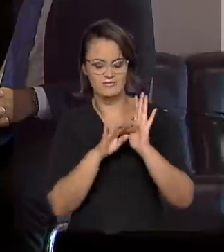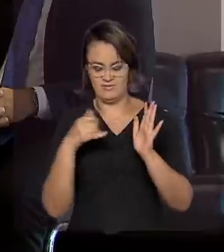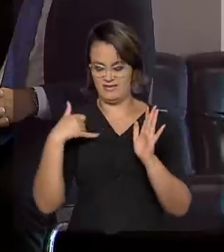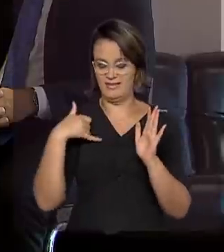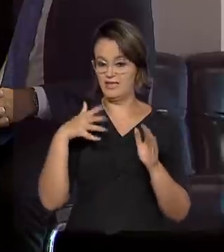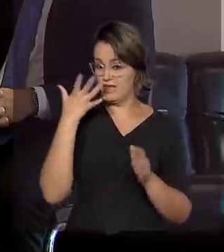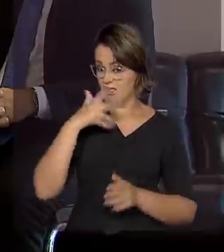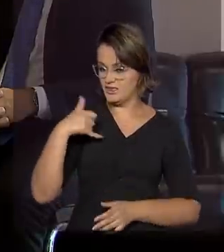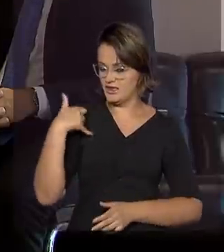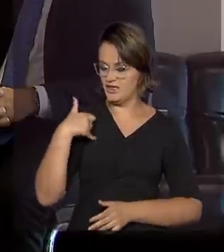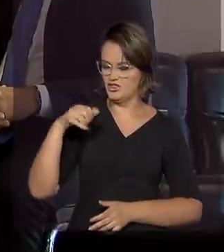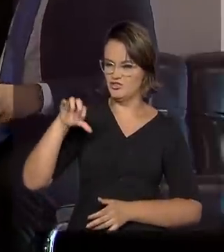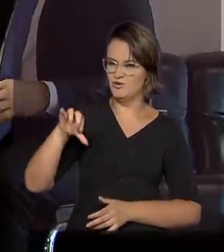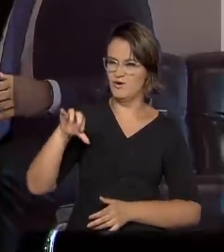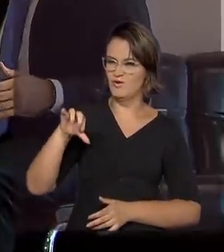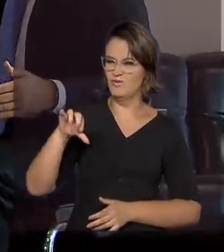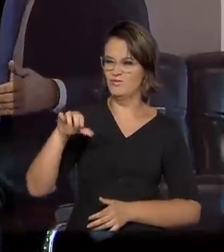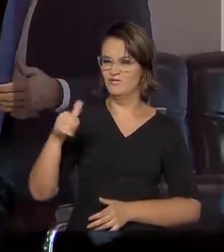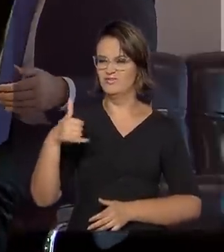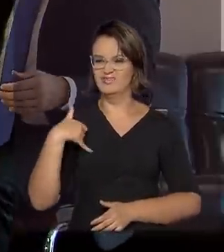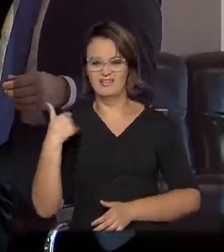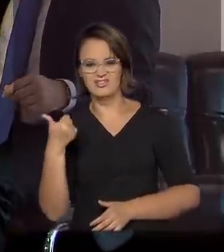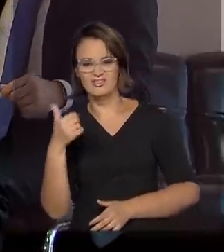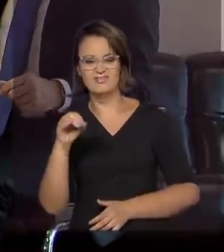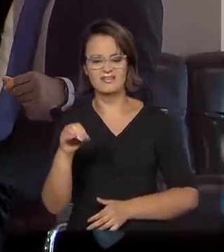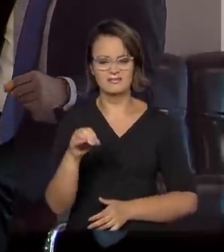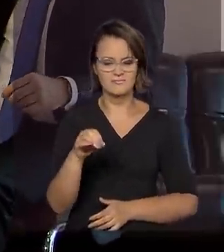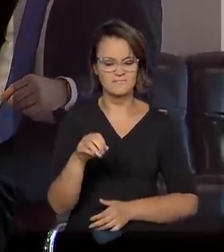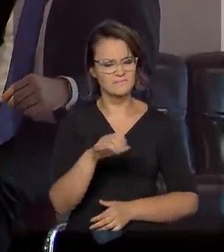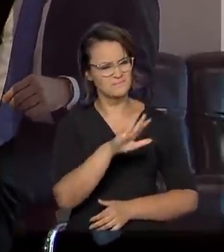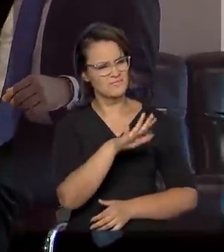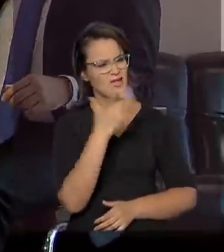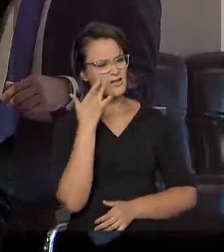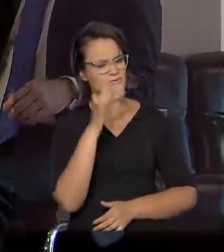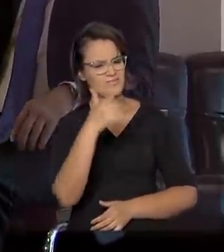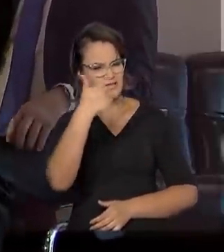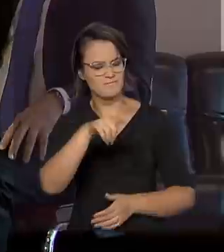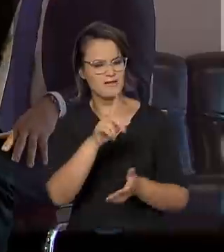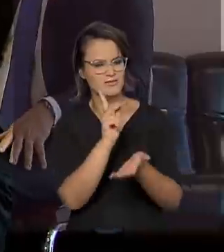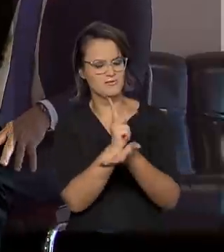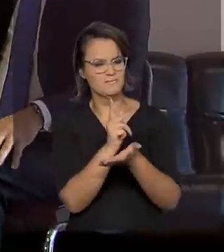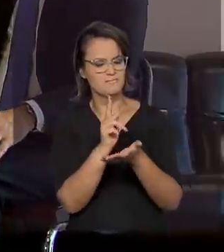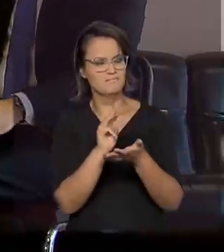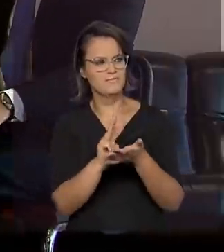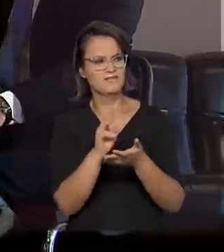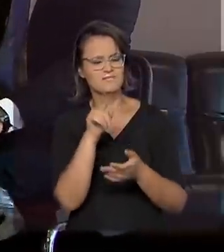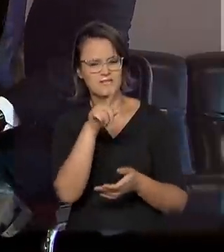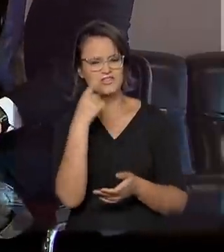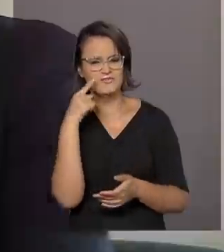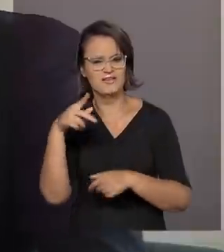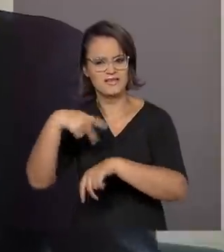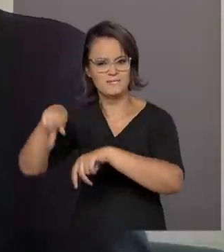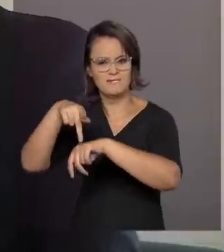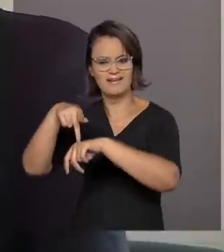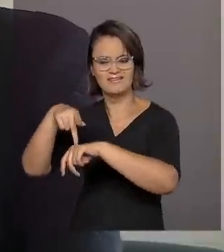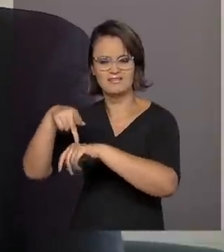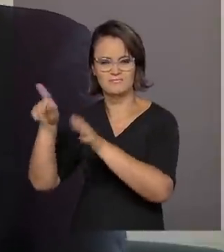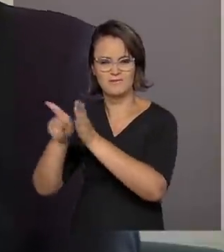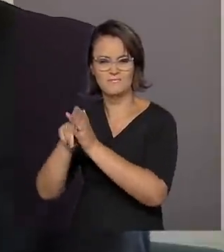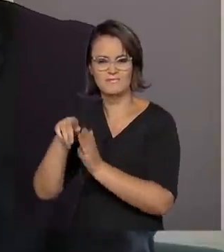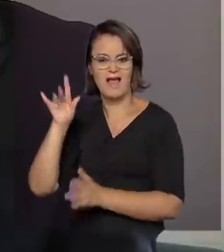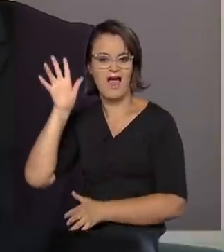anos, de crianças que estão no quarto ano do Ensino Fundamental. Eu não sei se isso se repete no PERS, mas no PISA a gente vê lá os países asiáticos